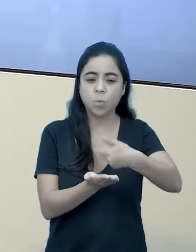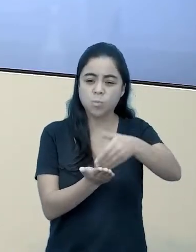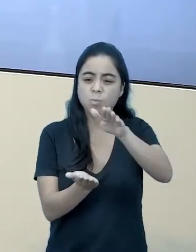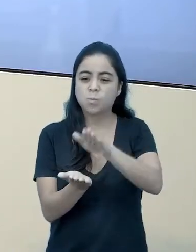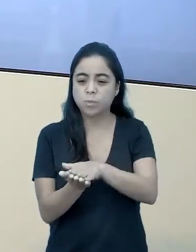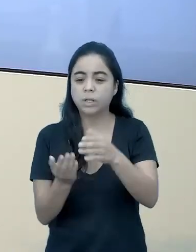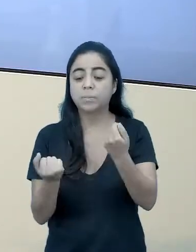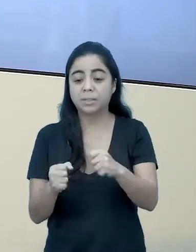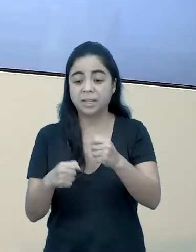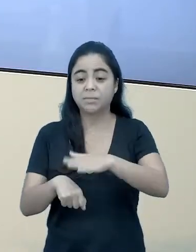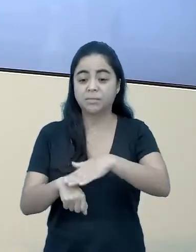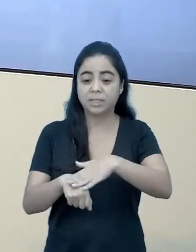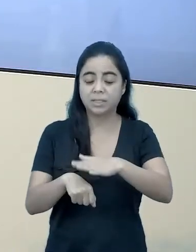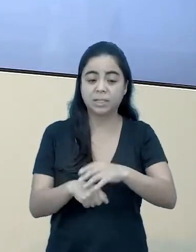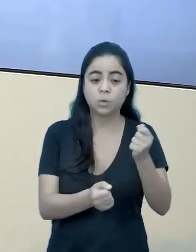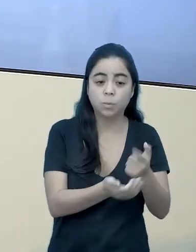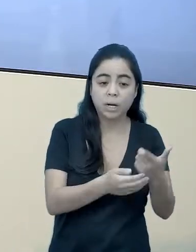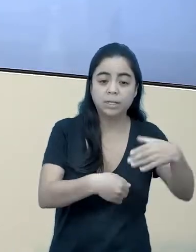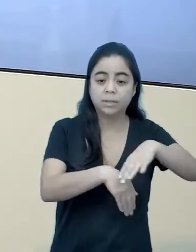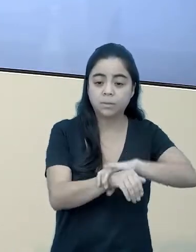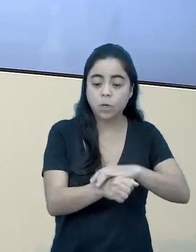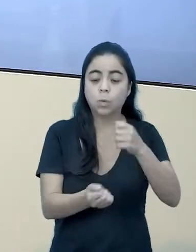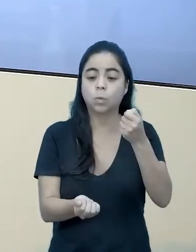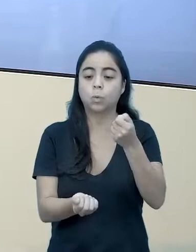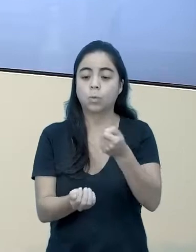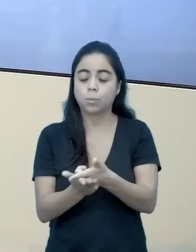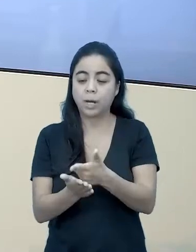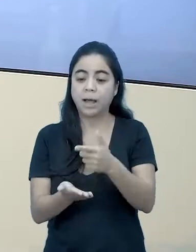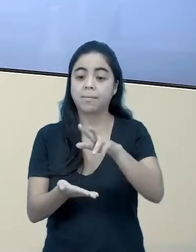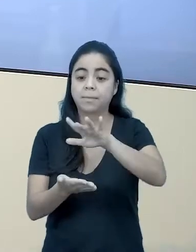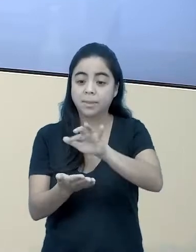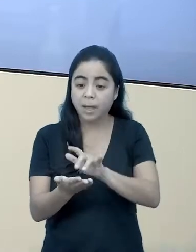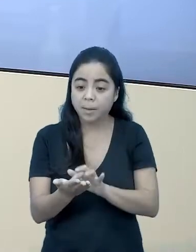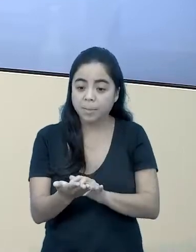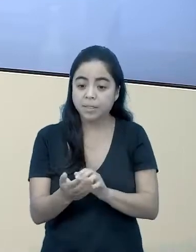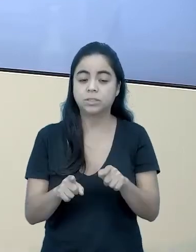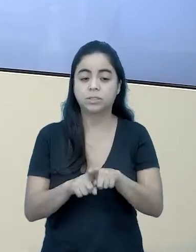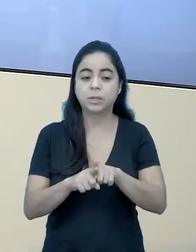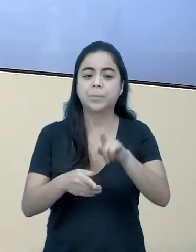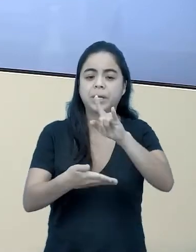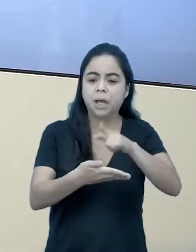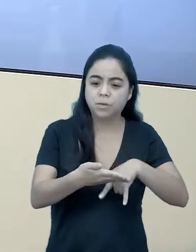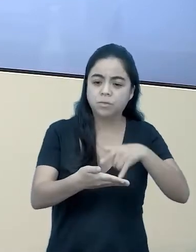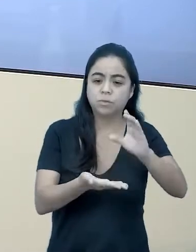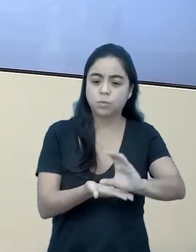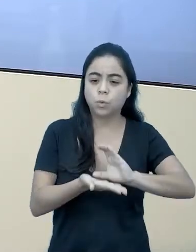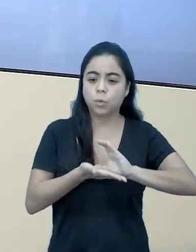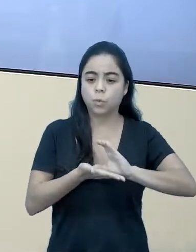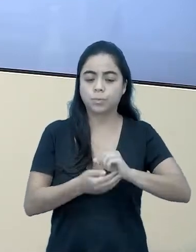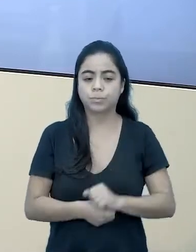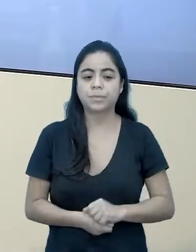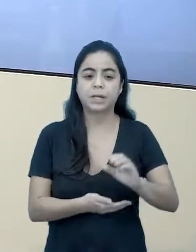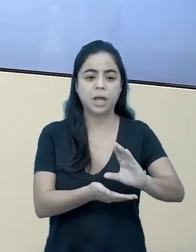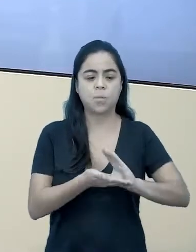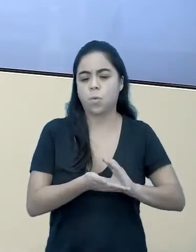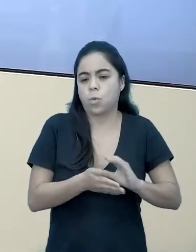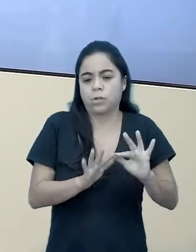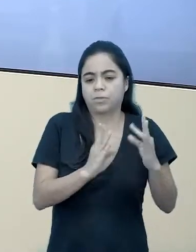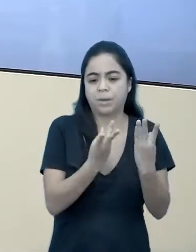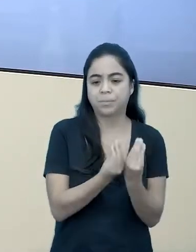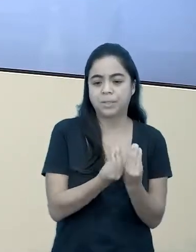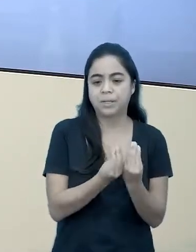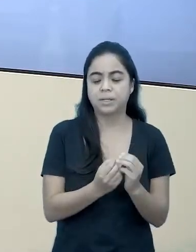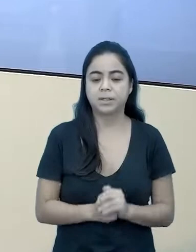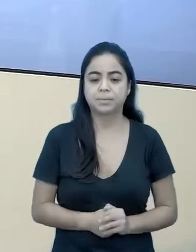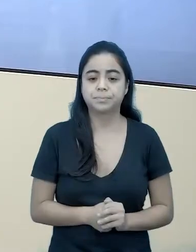de boleto atrasado, comprar tênis, comprar tablet, e também tinha algumas receitas, alguns ganhos, eles ganharam bônus da família, então